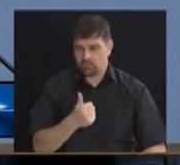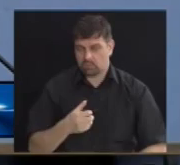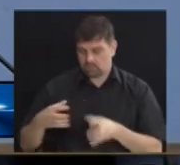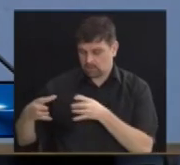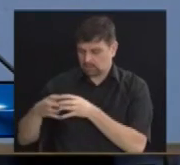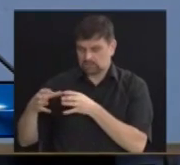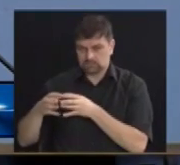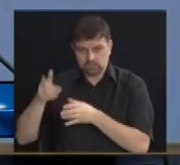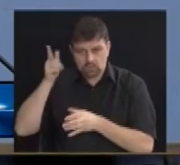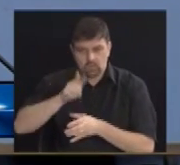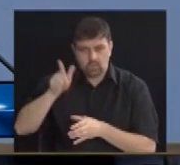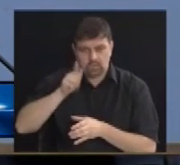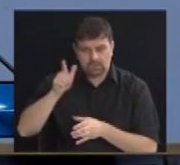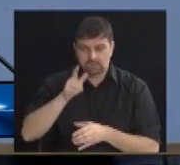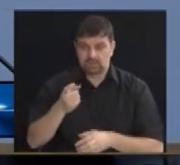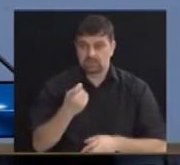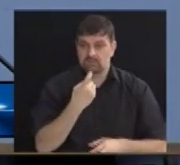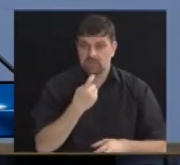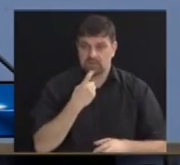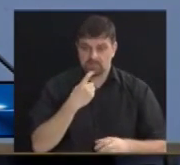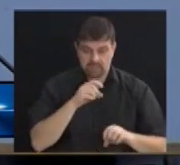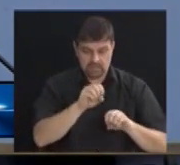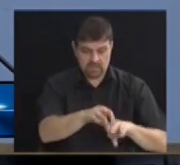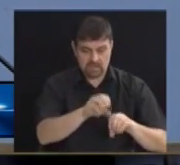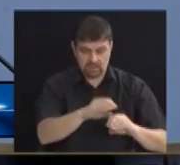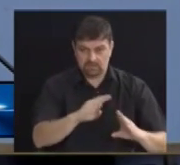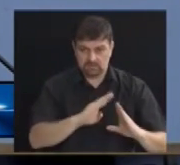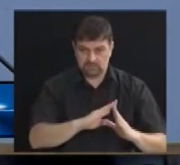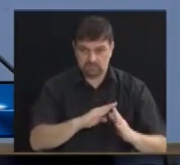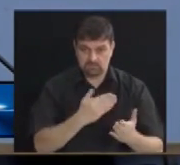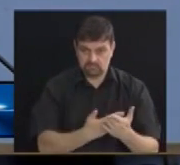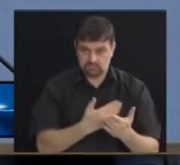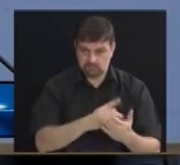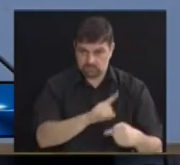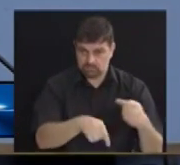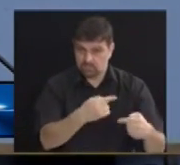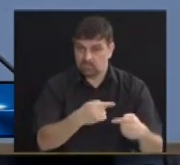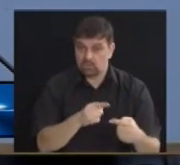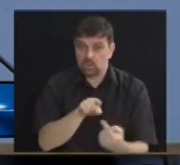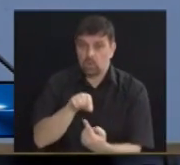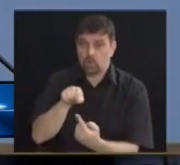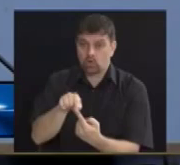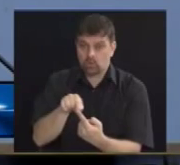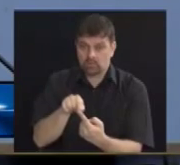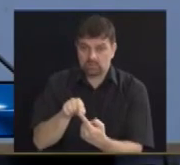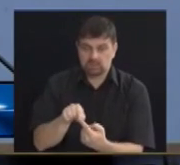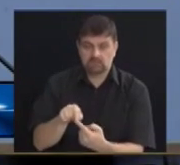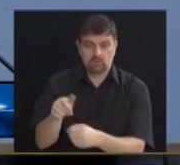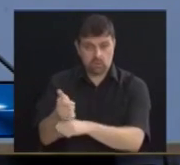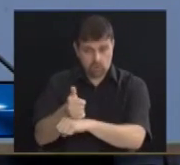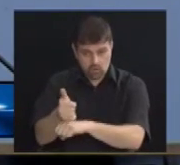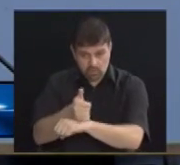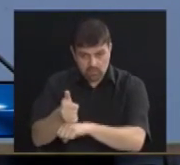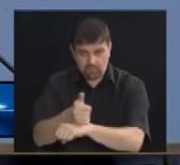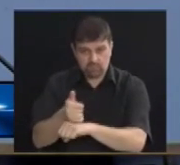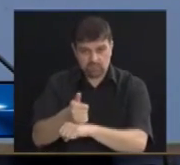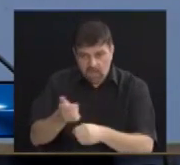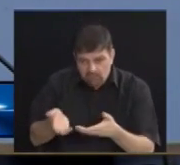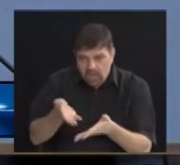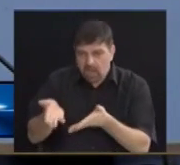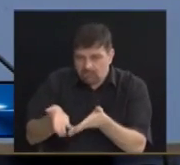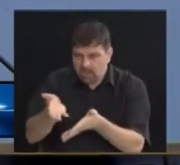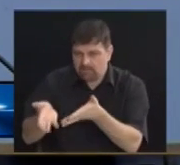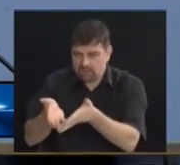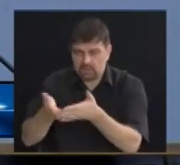trazendo para a nossa cidade. É de estimular os profissionais, é de dar voz para os profissionais, é de